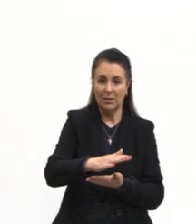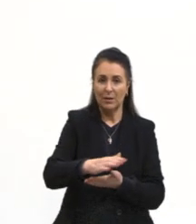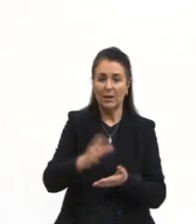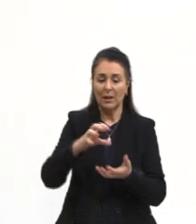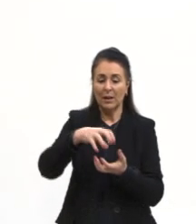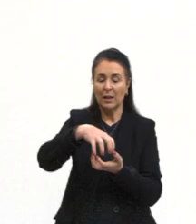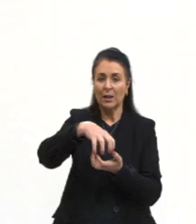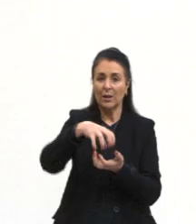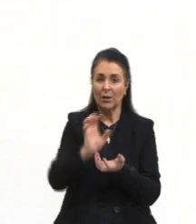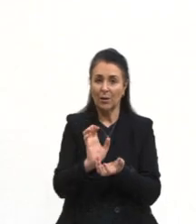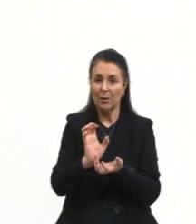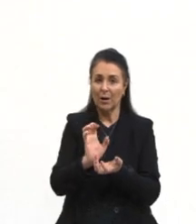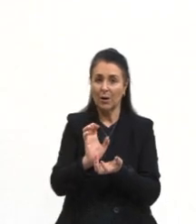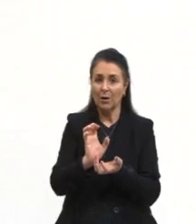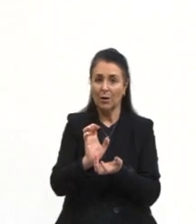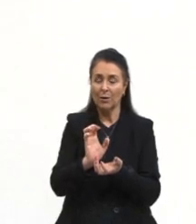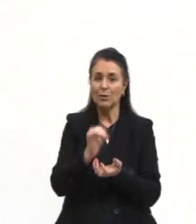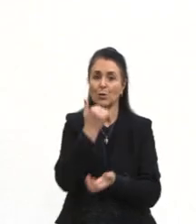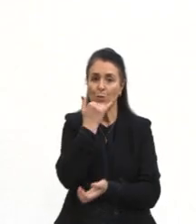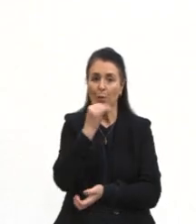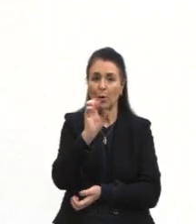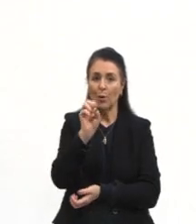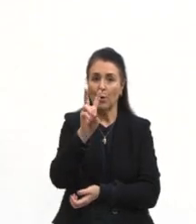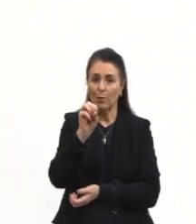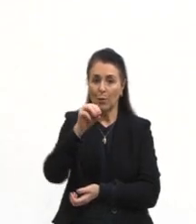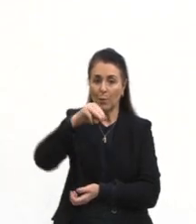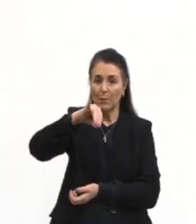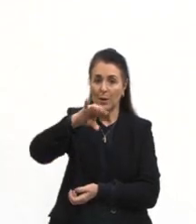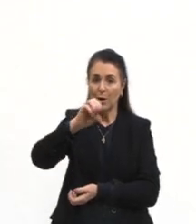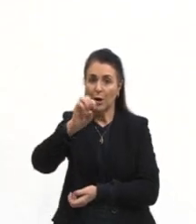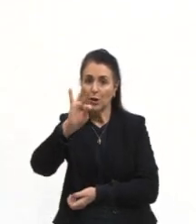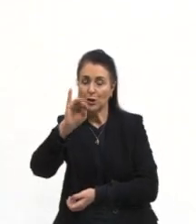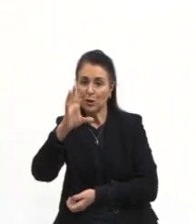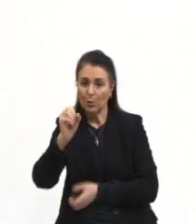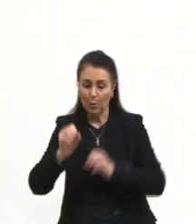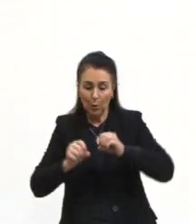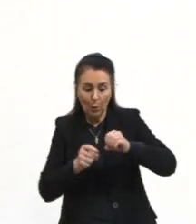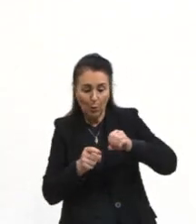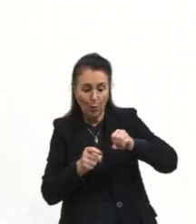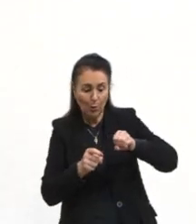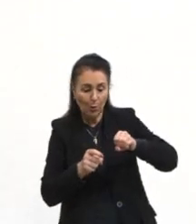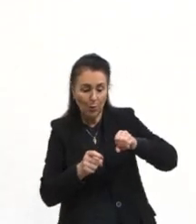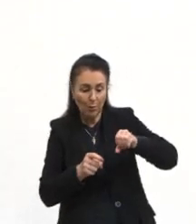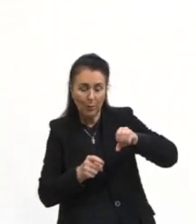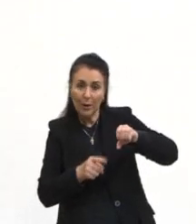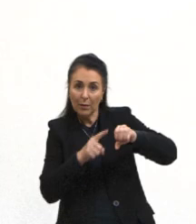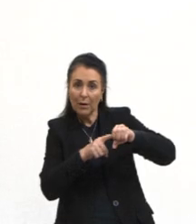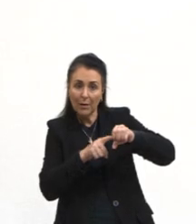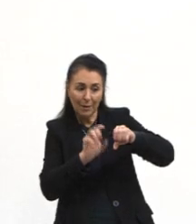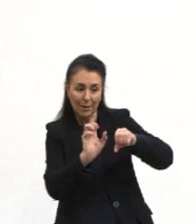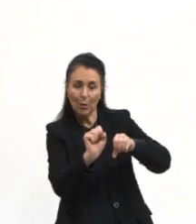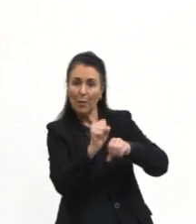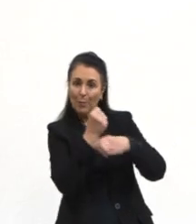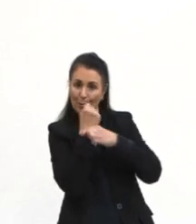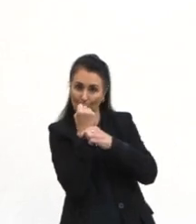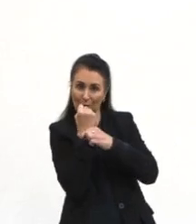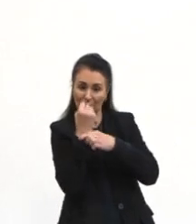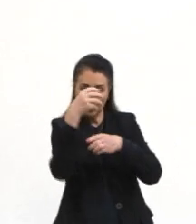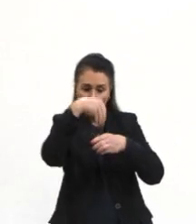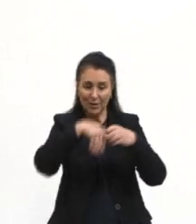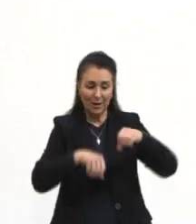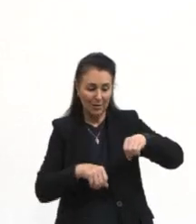ovo amniótico. Que o embrião, ele está ali protegido pelo âmion. Certo? Então, aqui